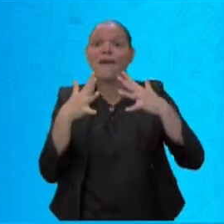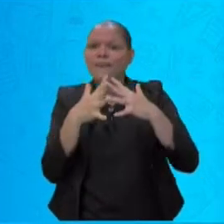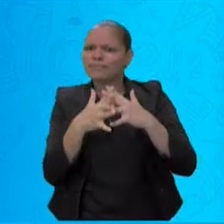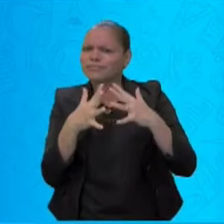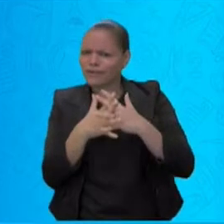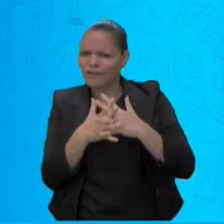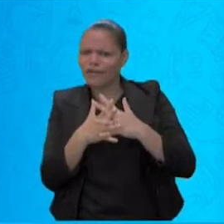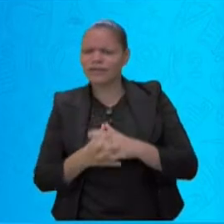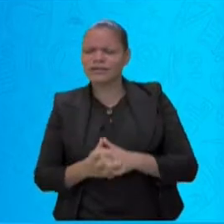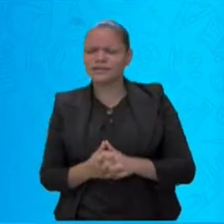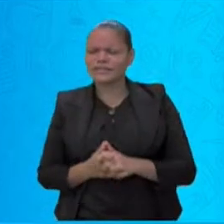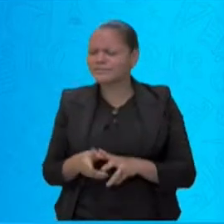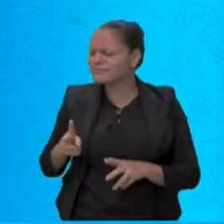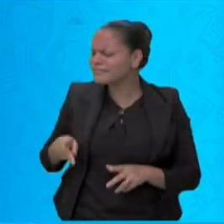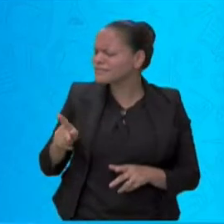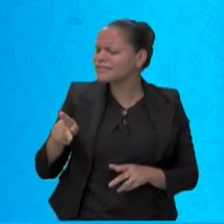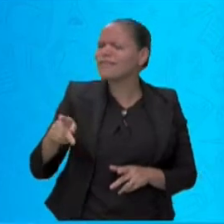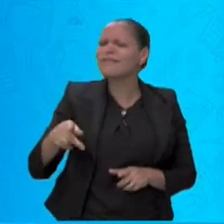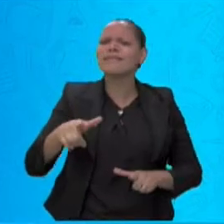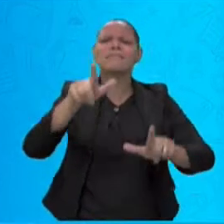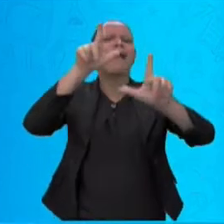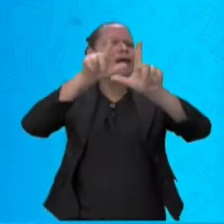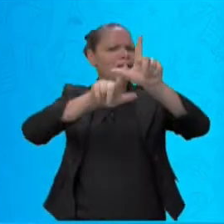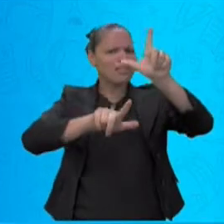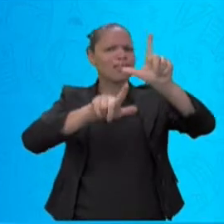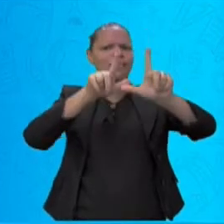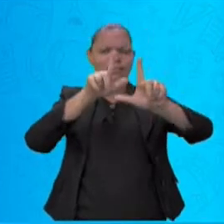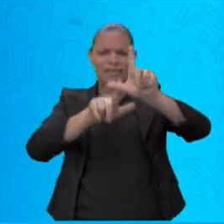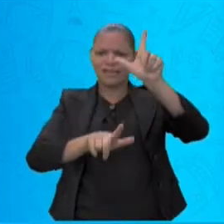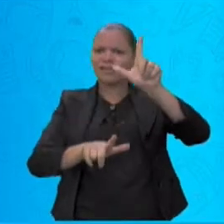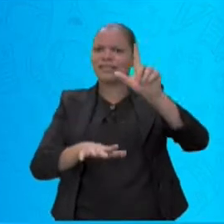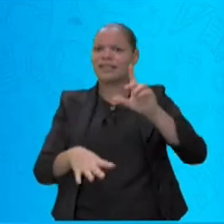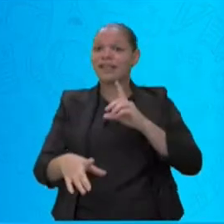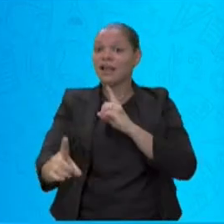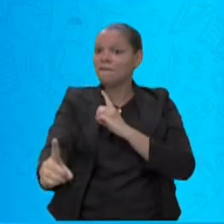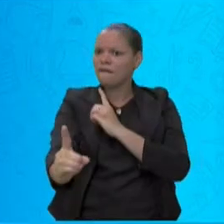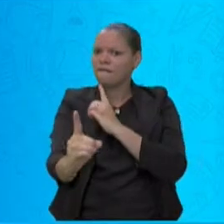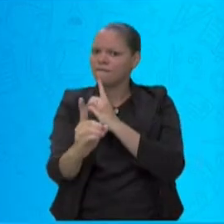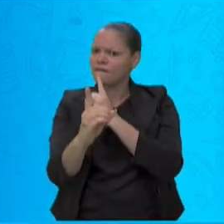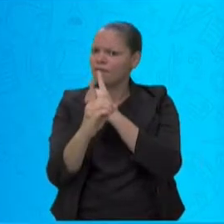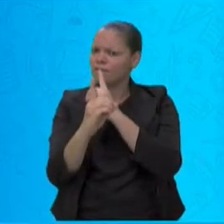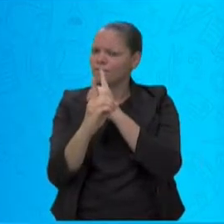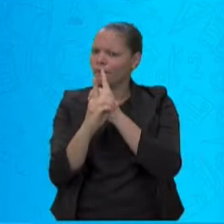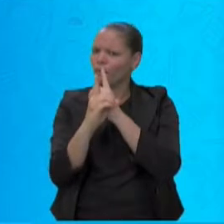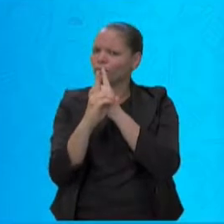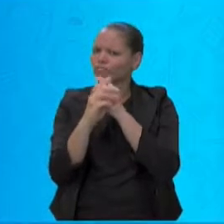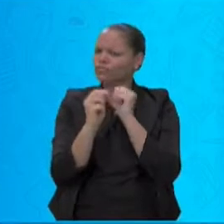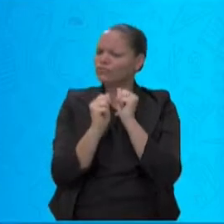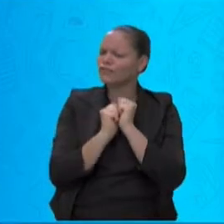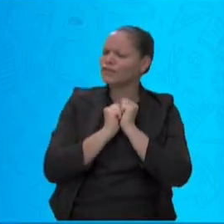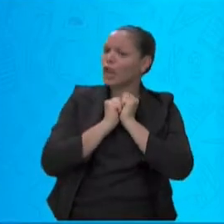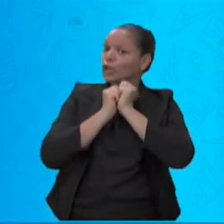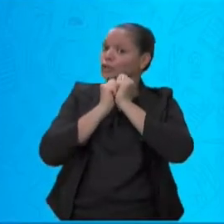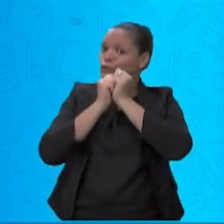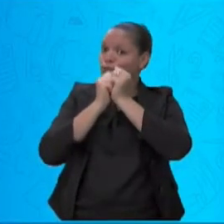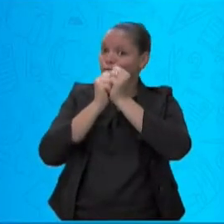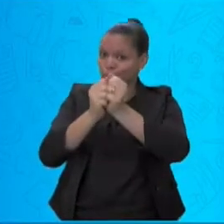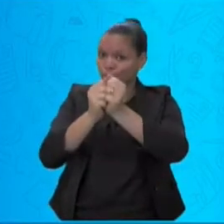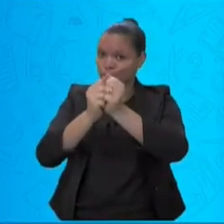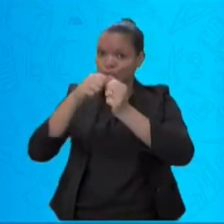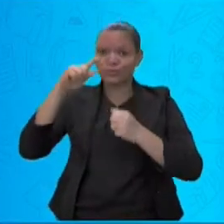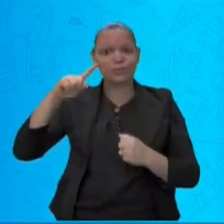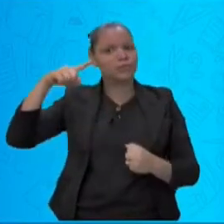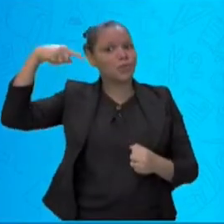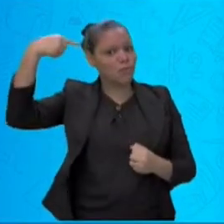que virá acompanhada de outra, nunca podendo estar sozinha dentro da sílaba. A consoante, ela